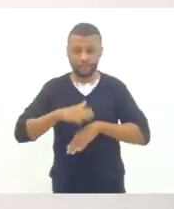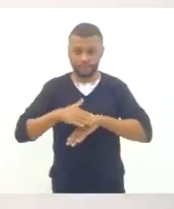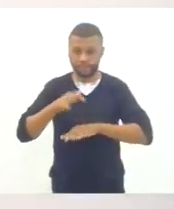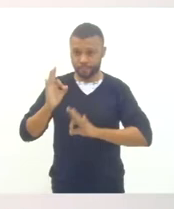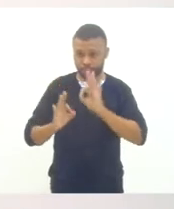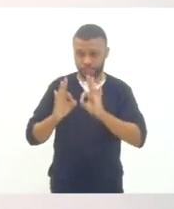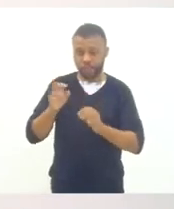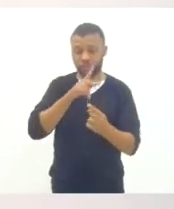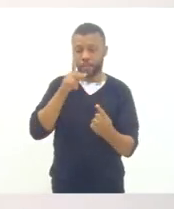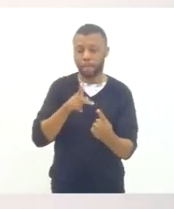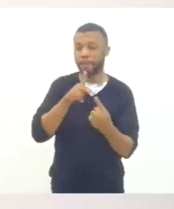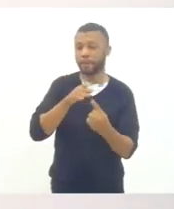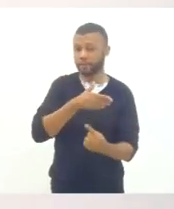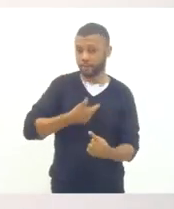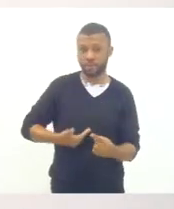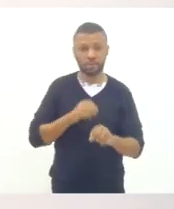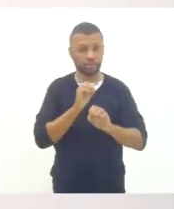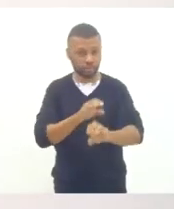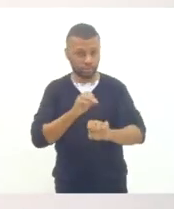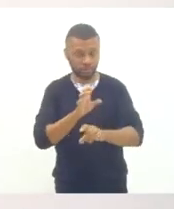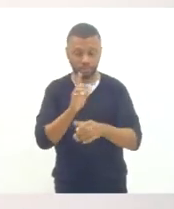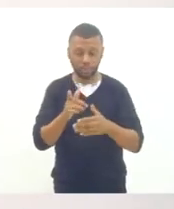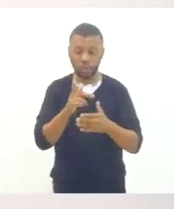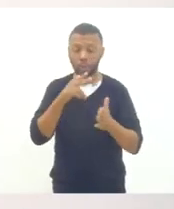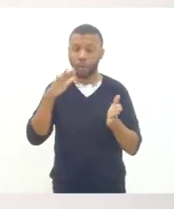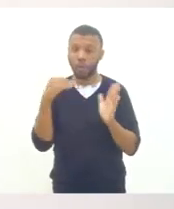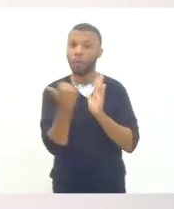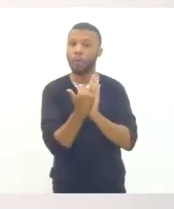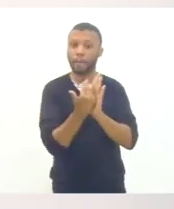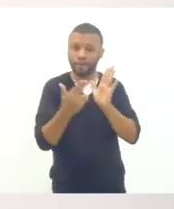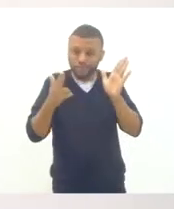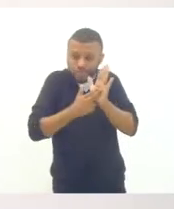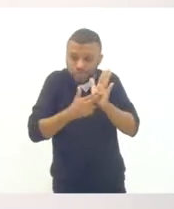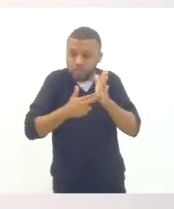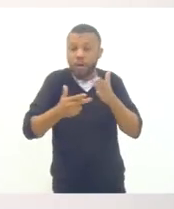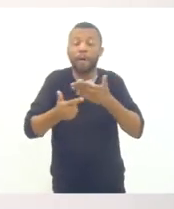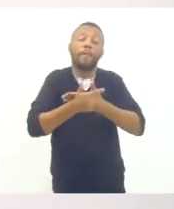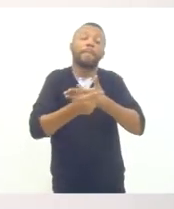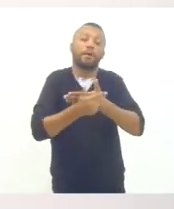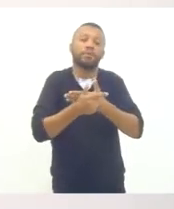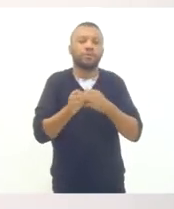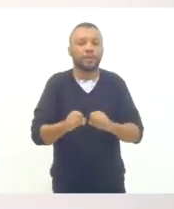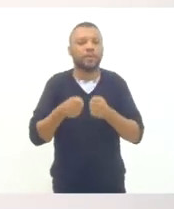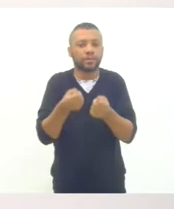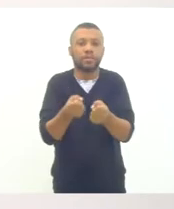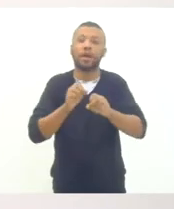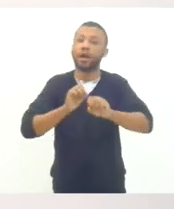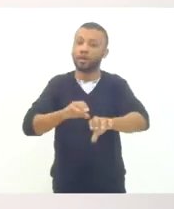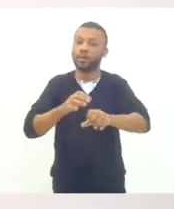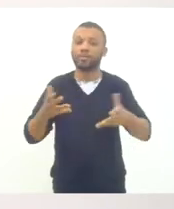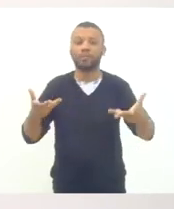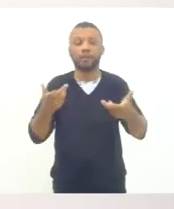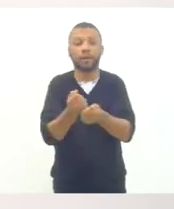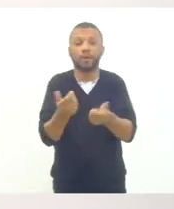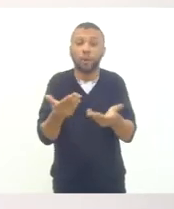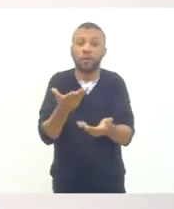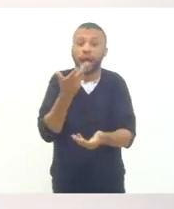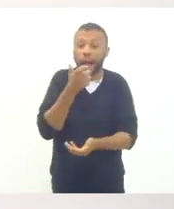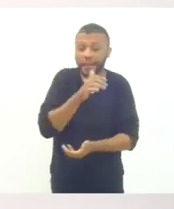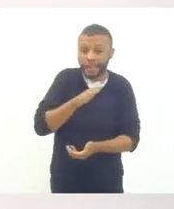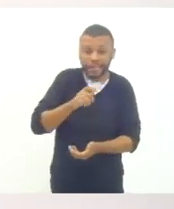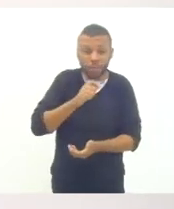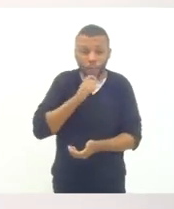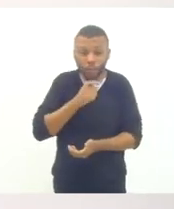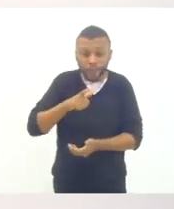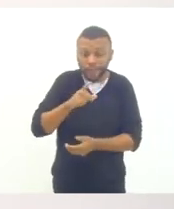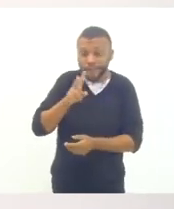cumpra o papel de nos ajudar a garantir a educação de qualidade no Estado do Rio de Janeiro, de que hoje as crianças que não têm vaga na escola